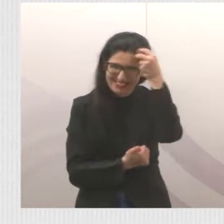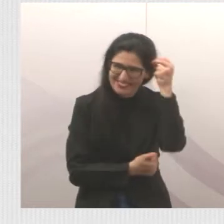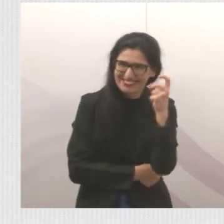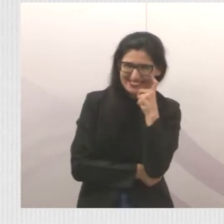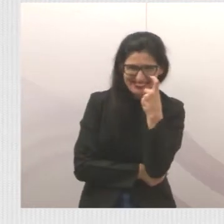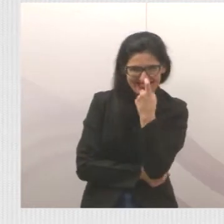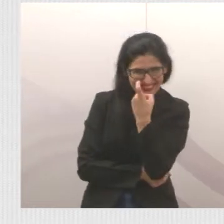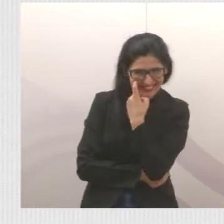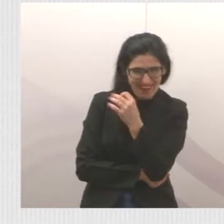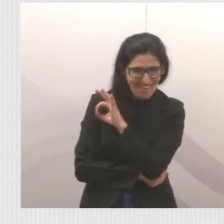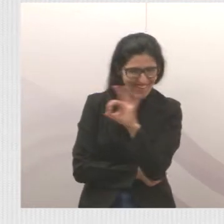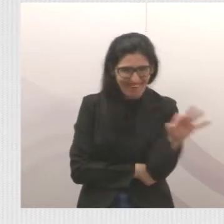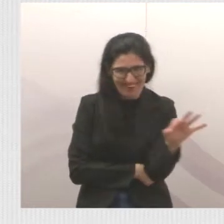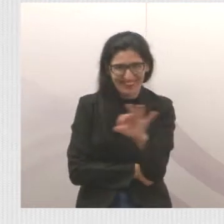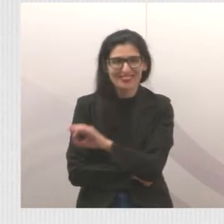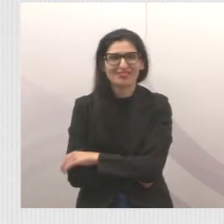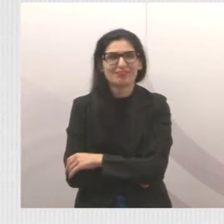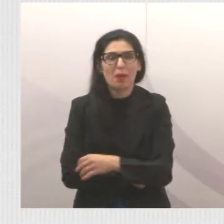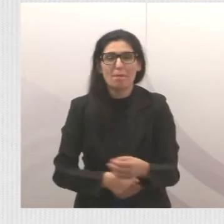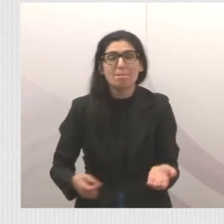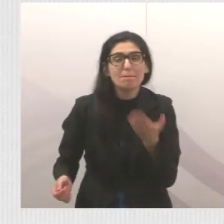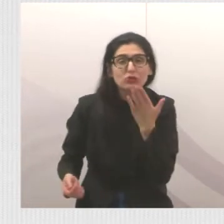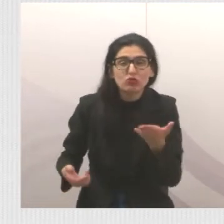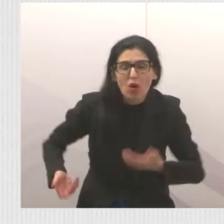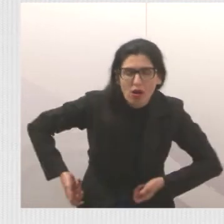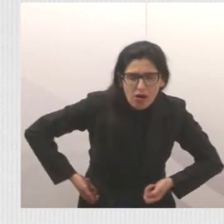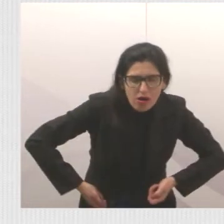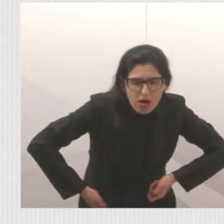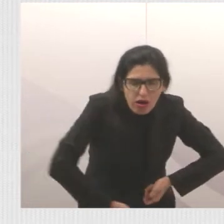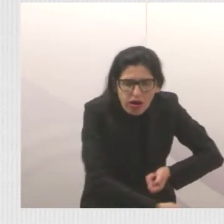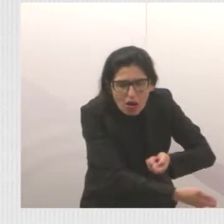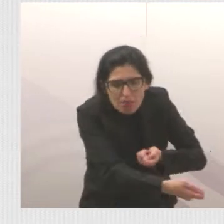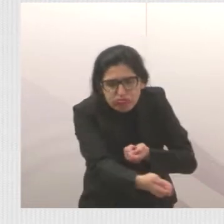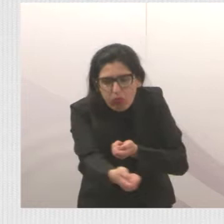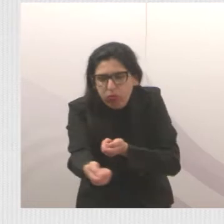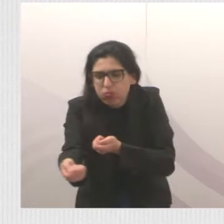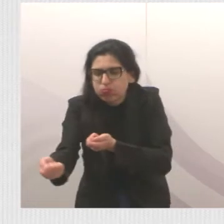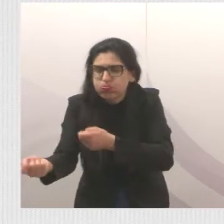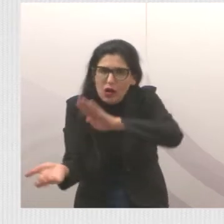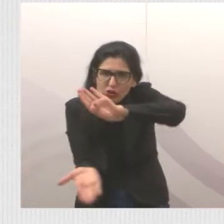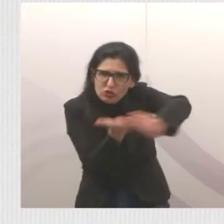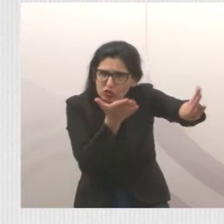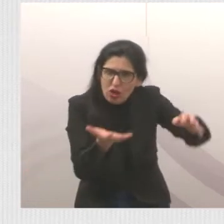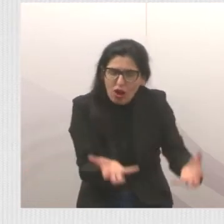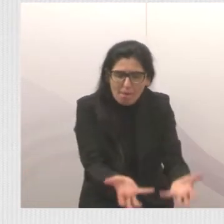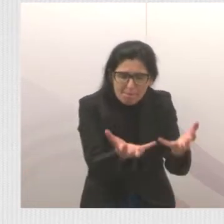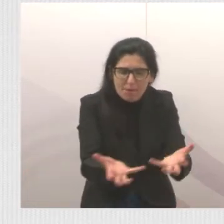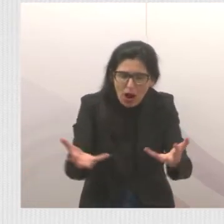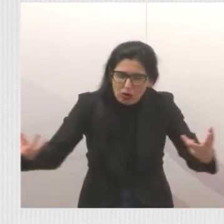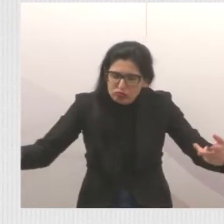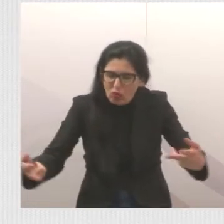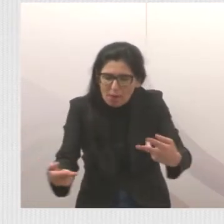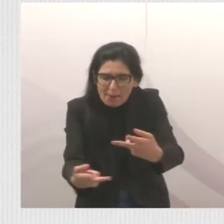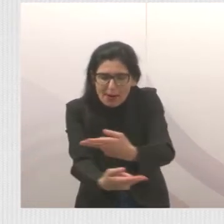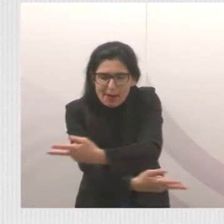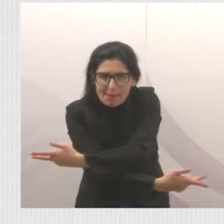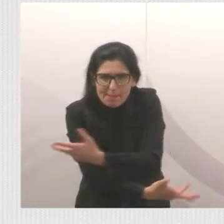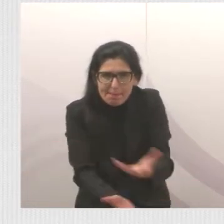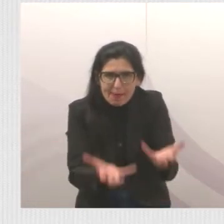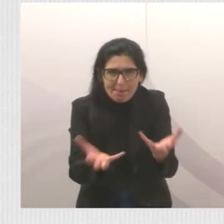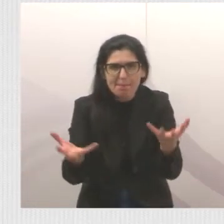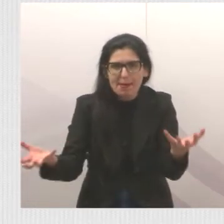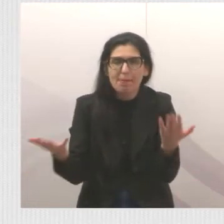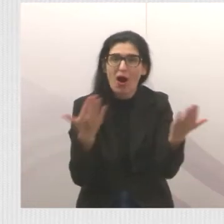grande lá e mandou roçar aqui lá. O povo está certefeito lá, nesse canteiro, lá do Parque Minha Lua, Avenida dos